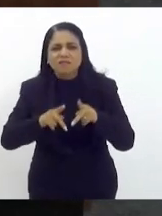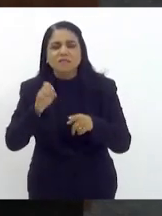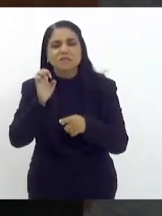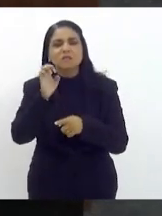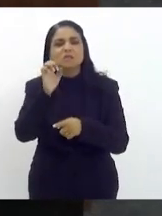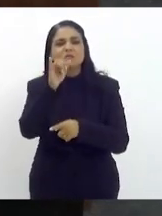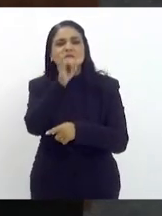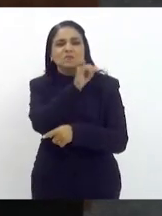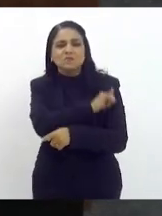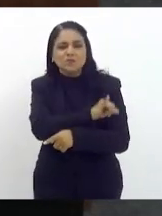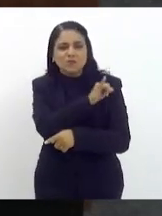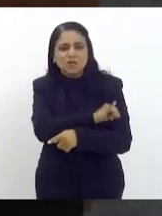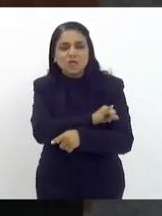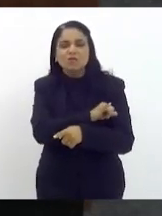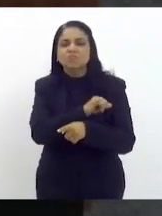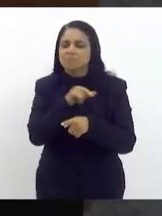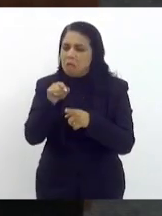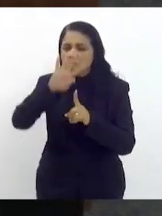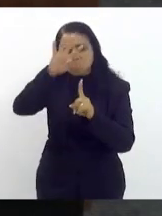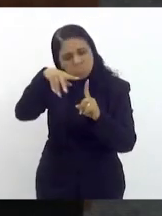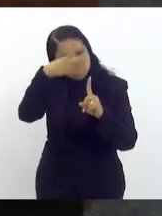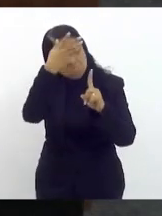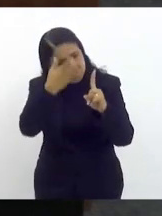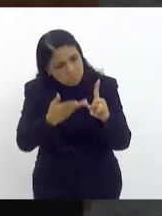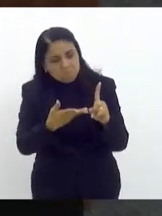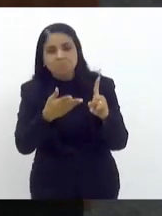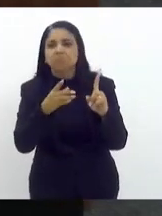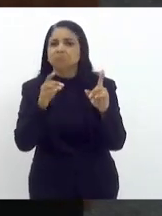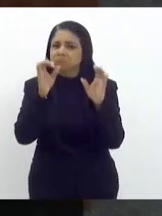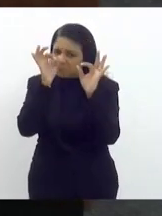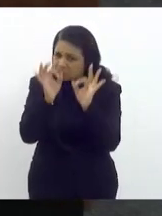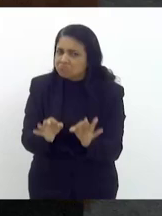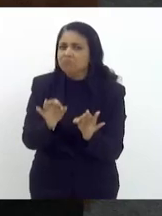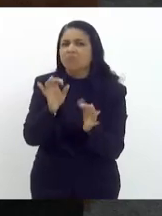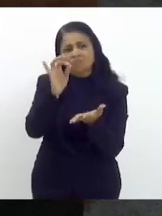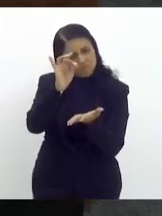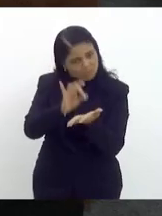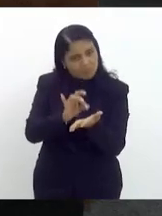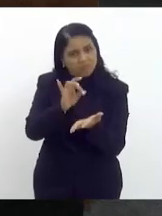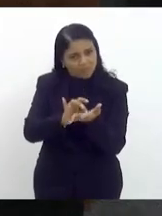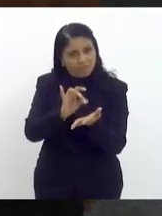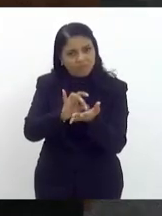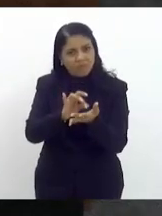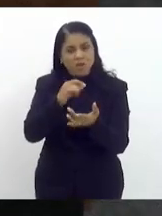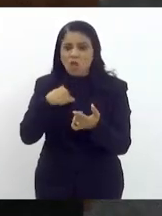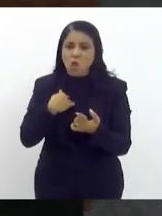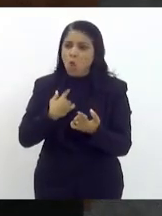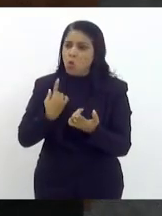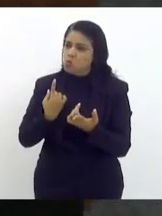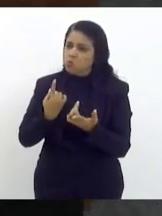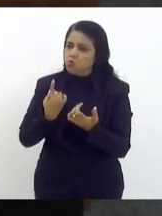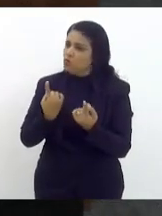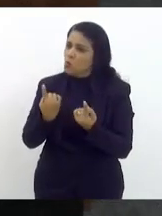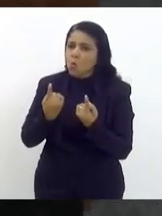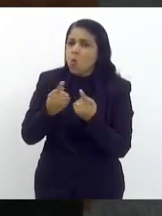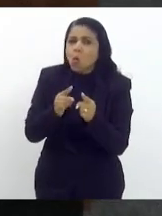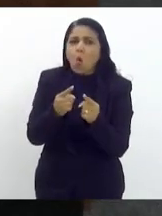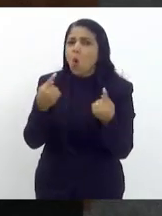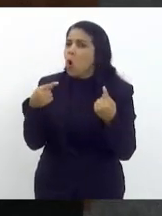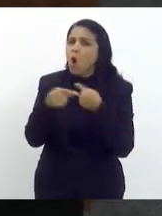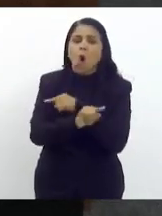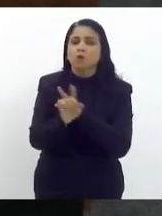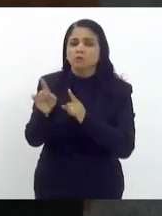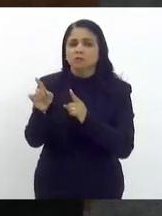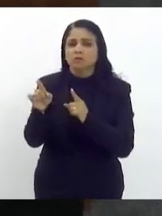merecedor total de sua homenagem eu não contestei vossa excelência de jeito nenhum não foi só a